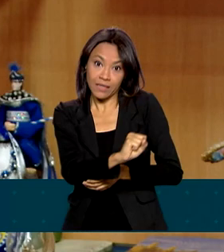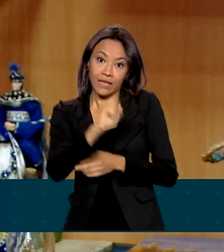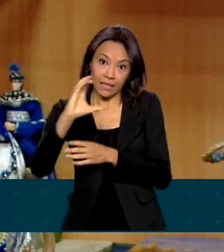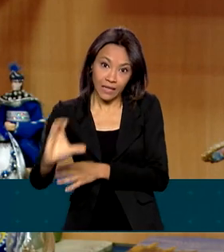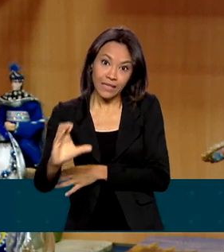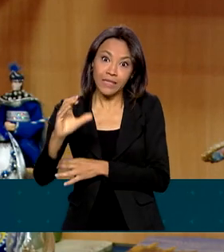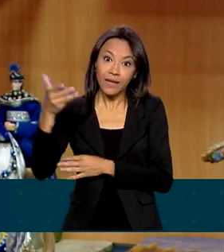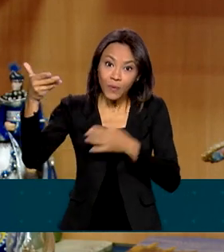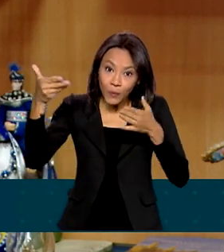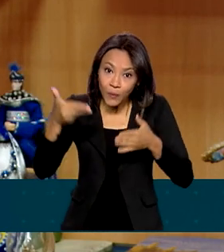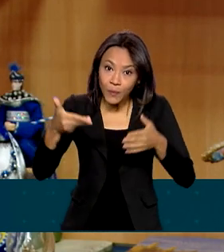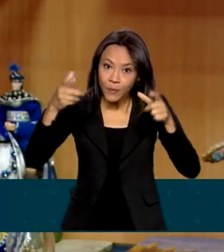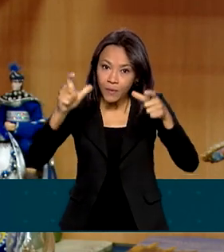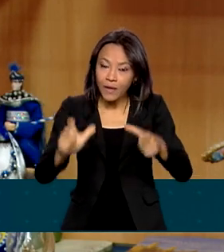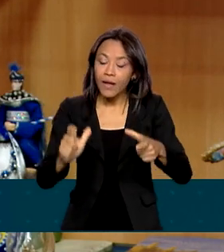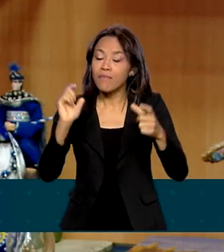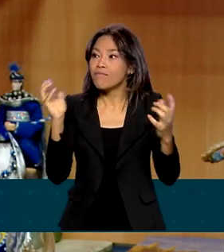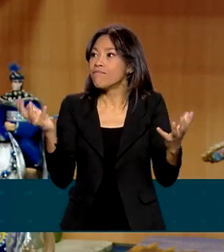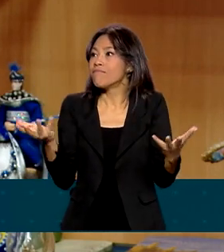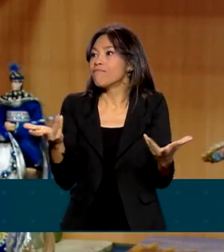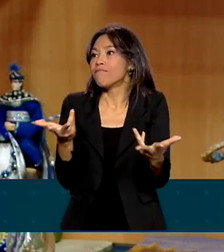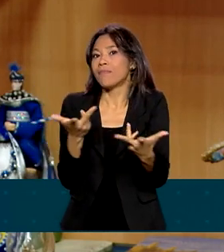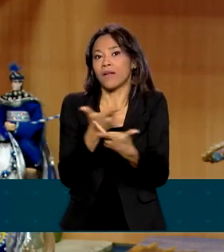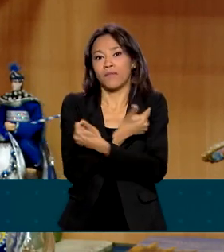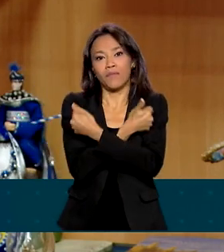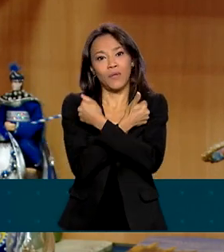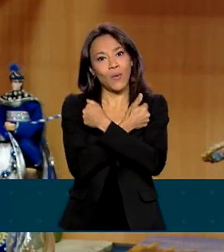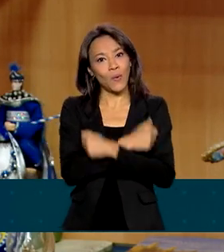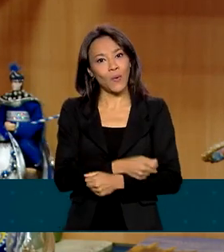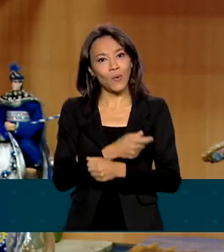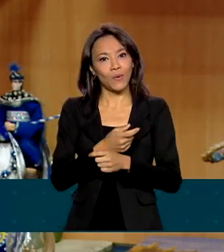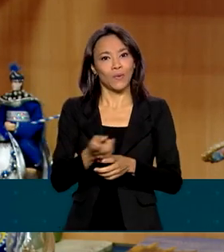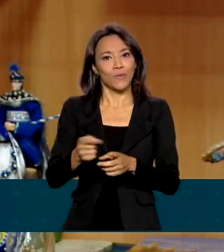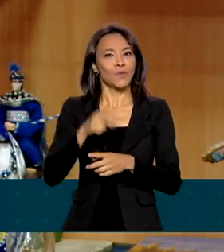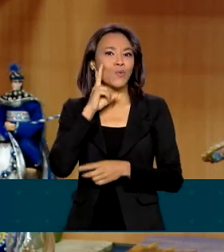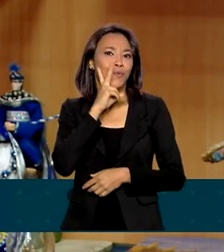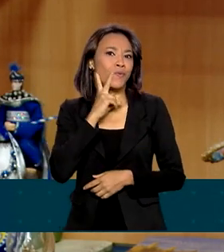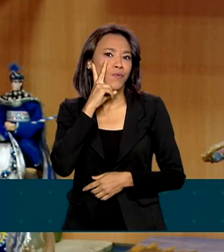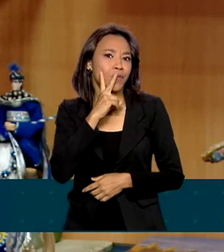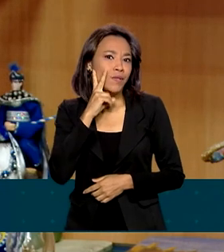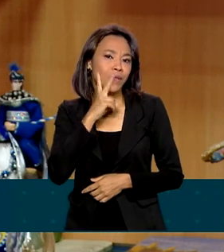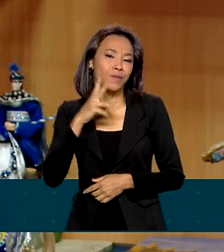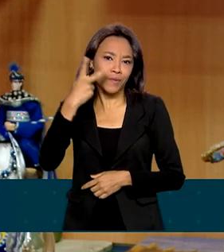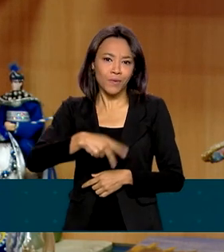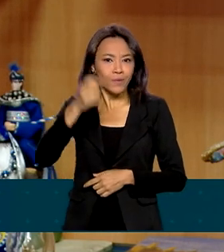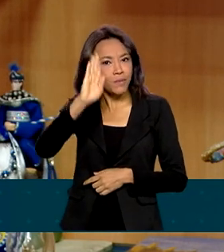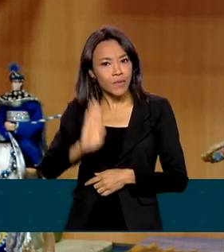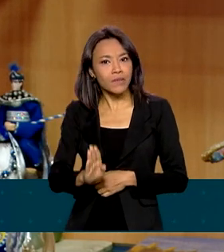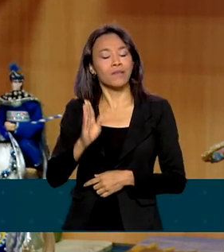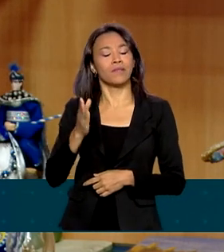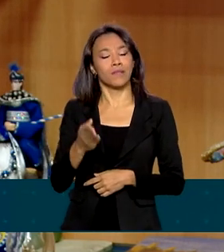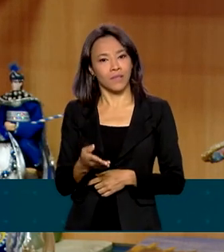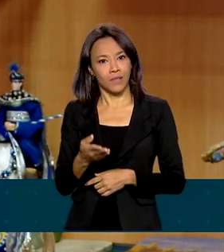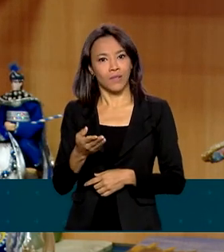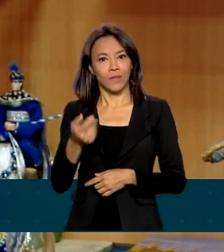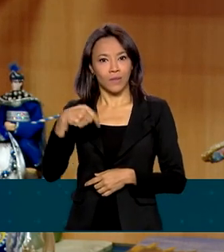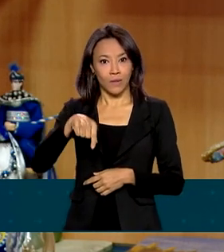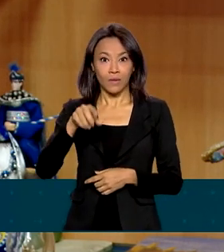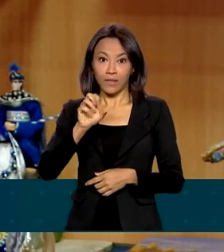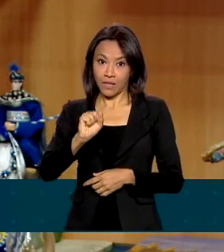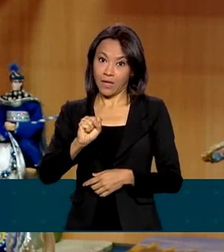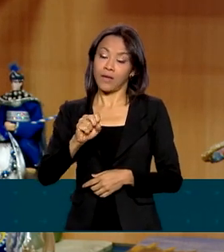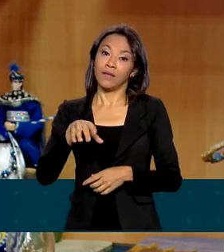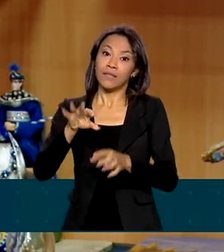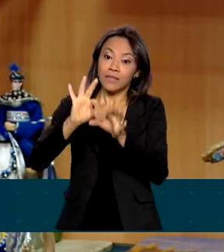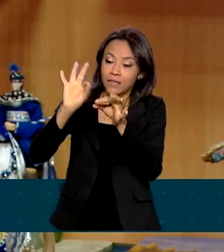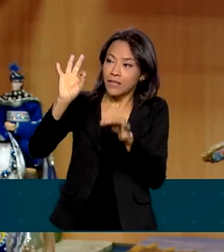E é maravilhoso lá. O vinho Pinot Noir, o espumante brasileiro, o vinho branco brasileiro, da uva Sauvignon Blanc,